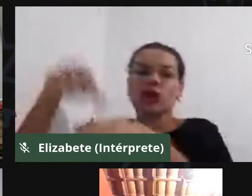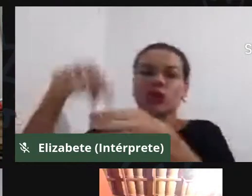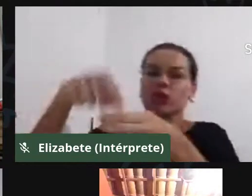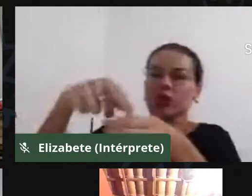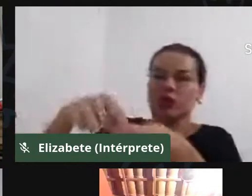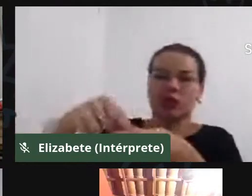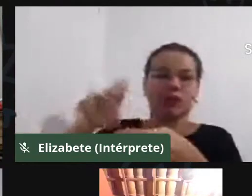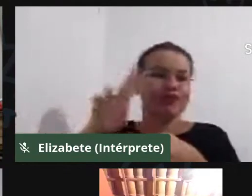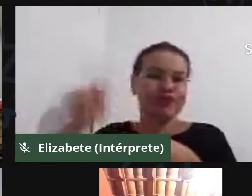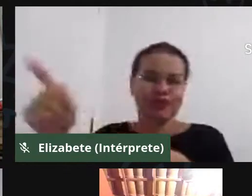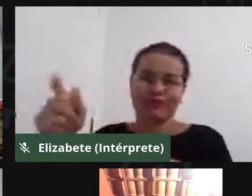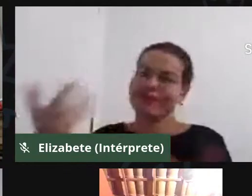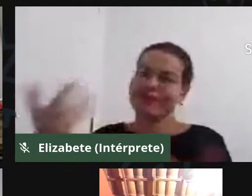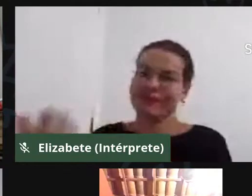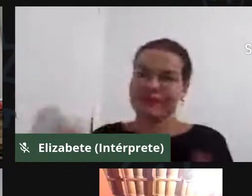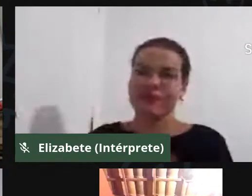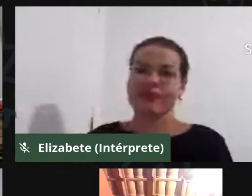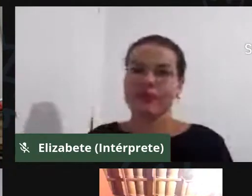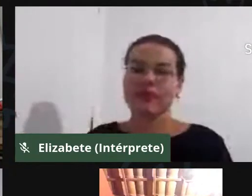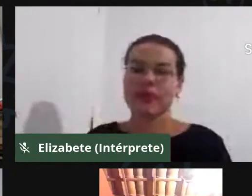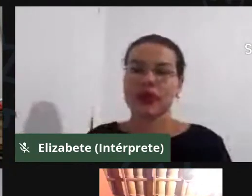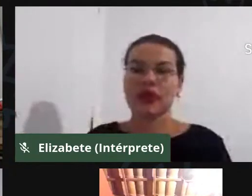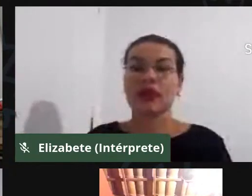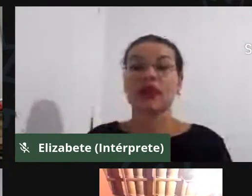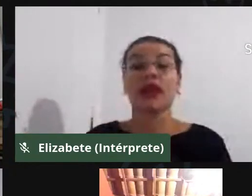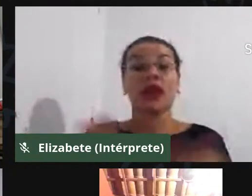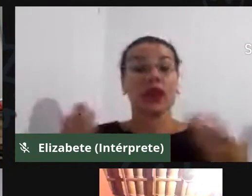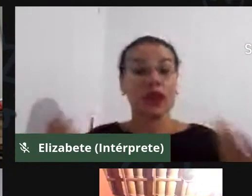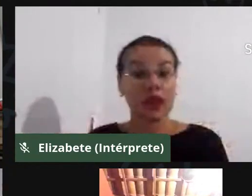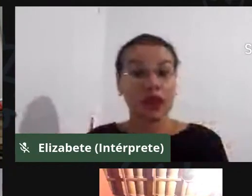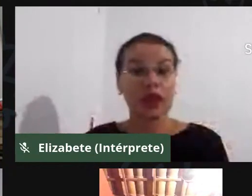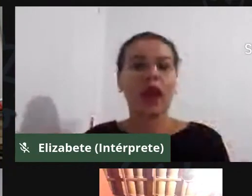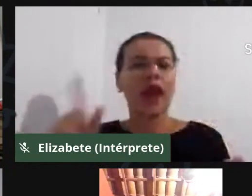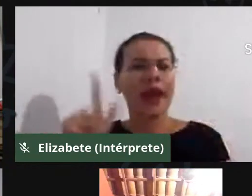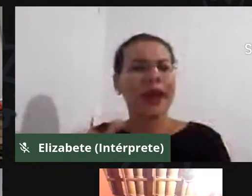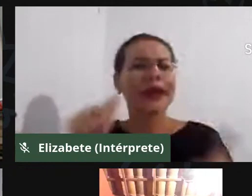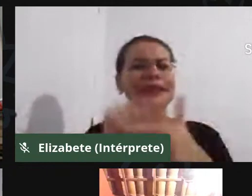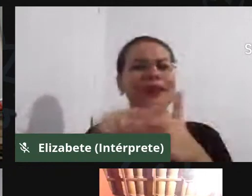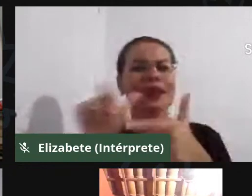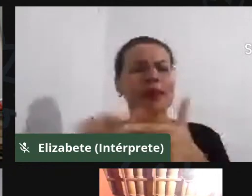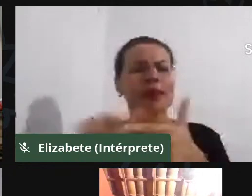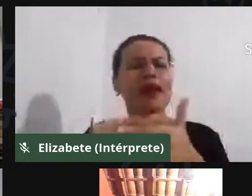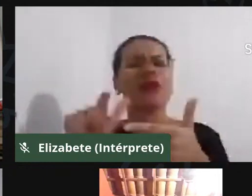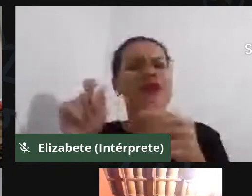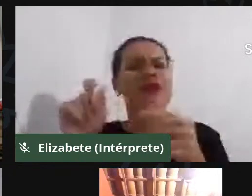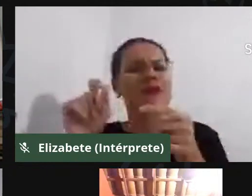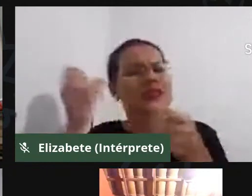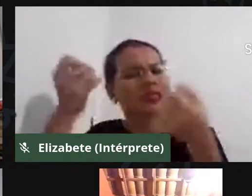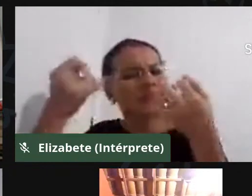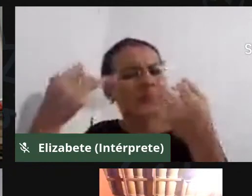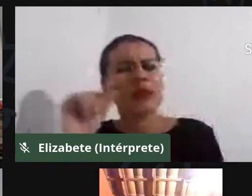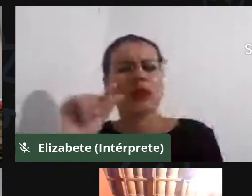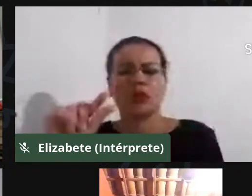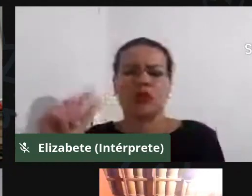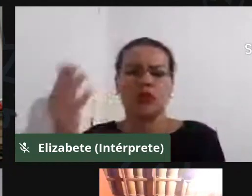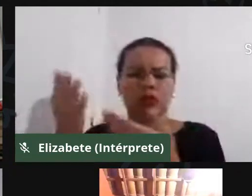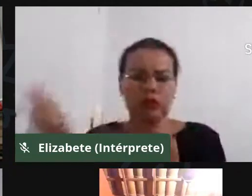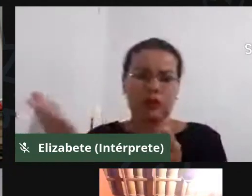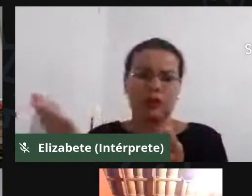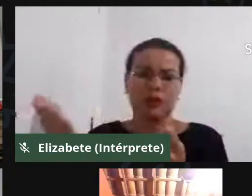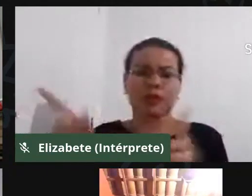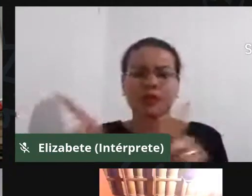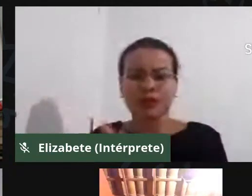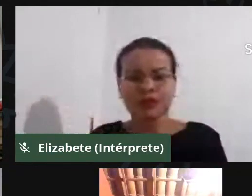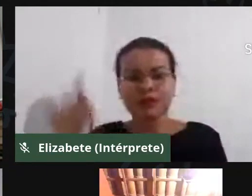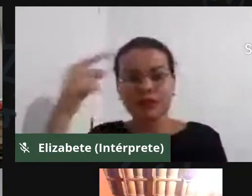né, e aí, nesse meu trabalho, eu falo um pouco disso, e pensando justamente hoje, o a gente chama de hoje, é